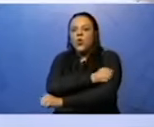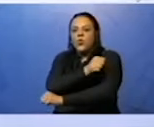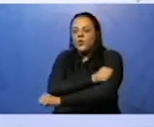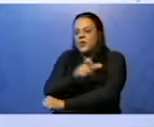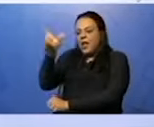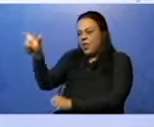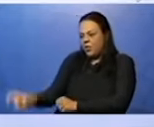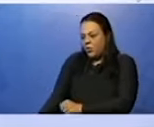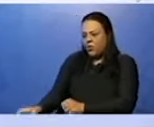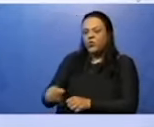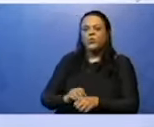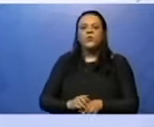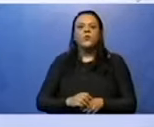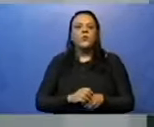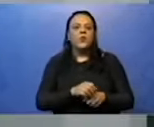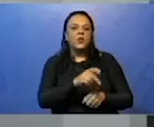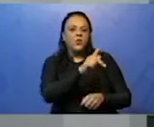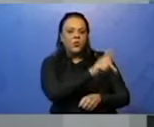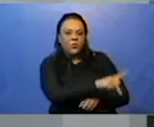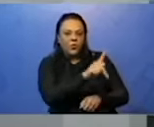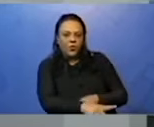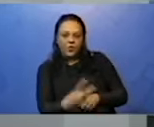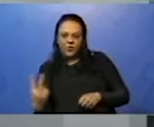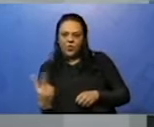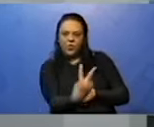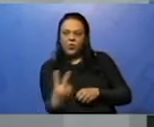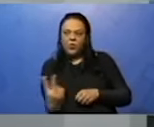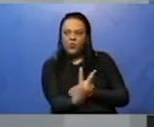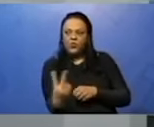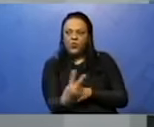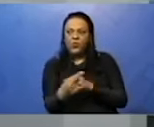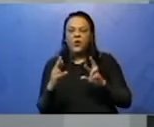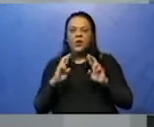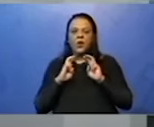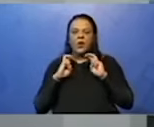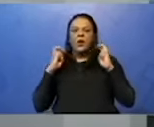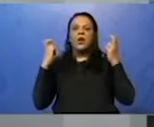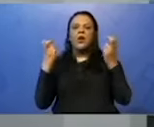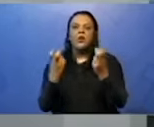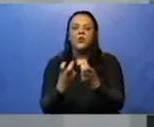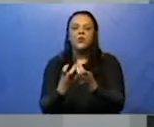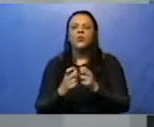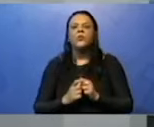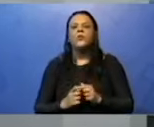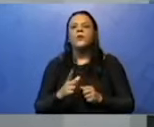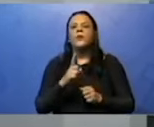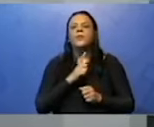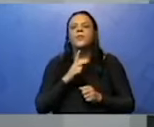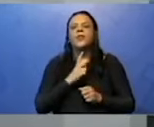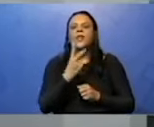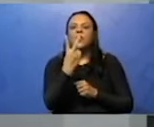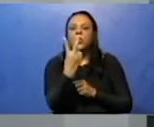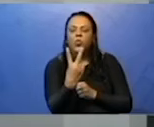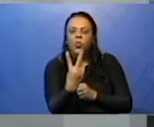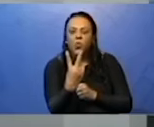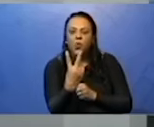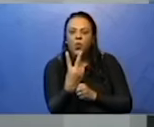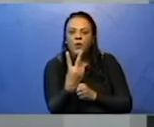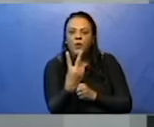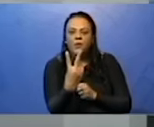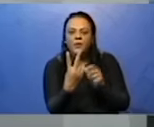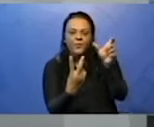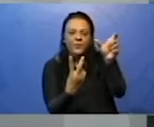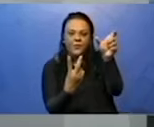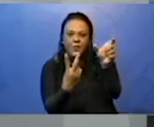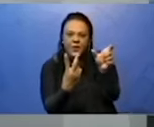Os alunos e os professores. Mas aqui, eu tenho dois substantivos que têm a mesma importância. Que